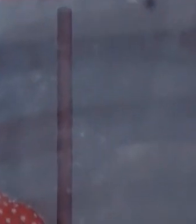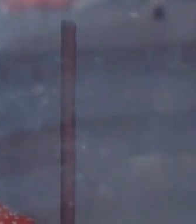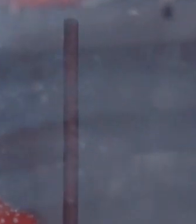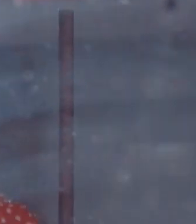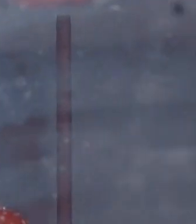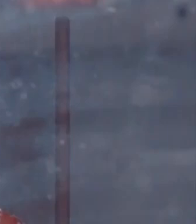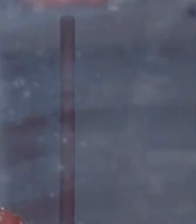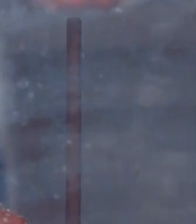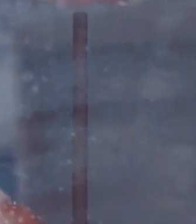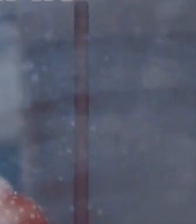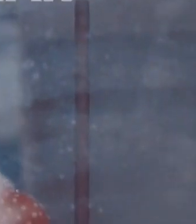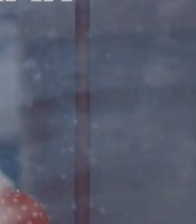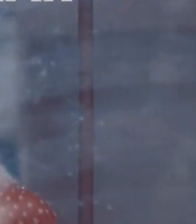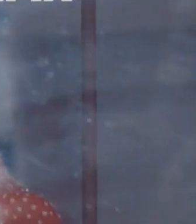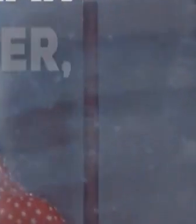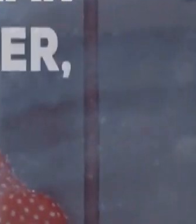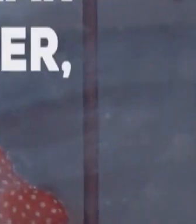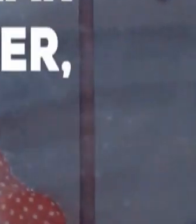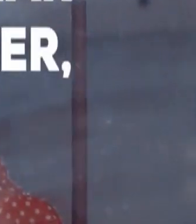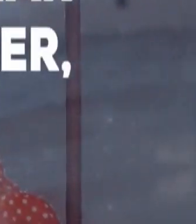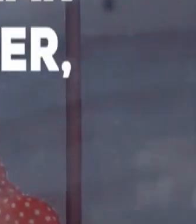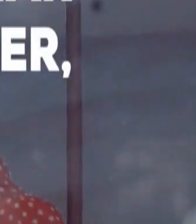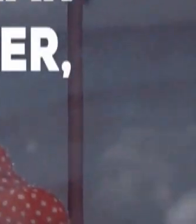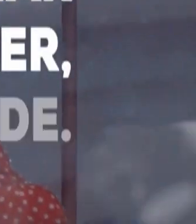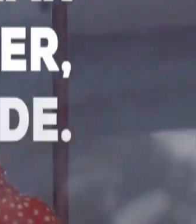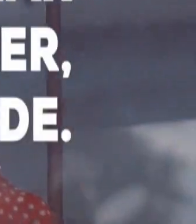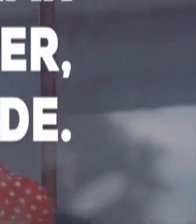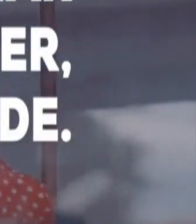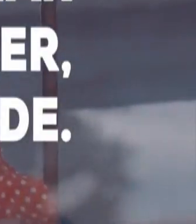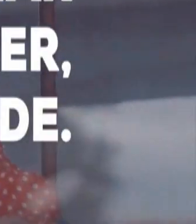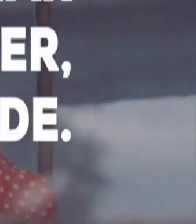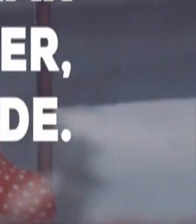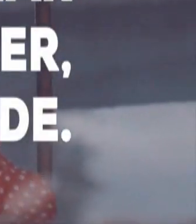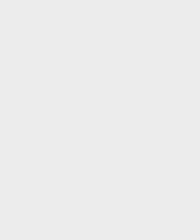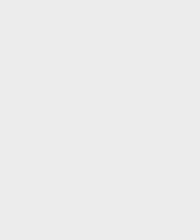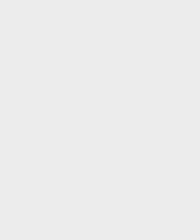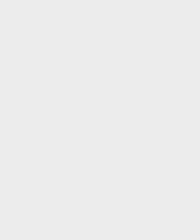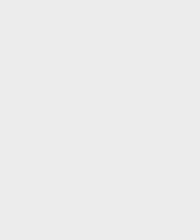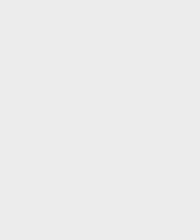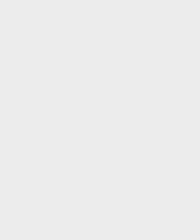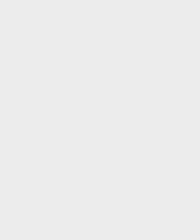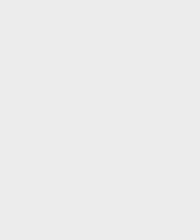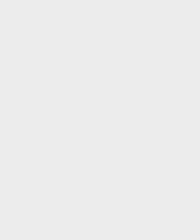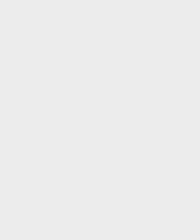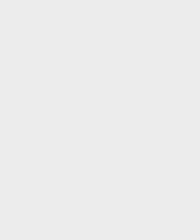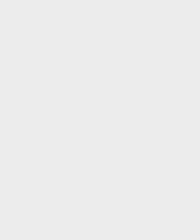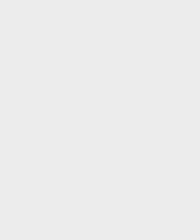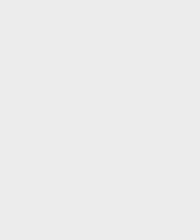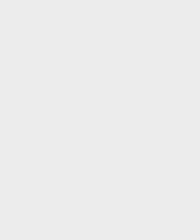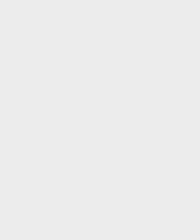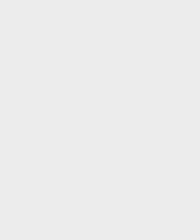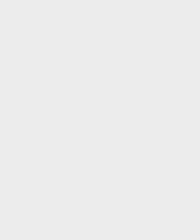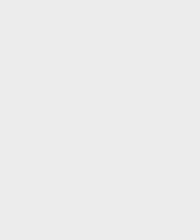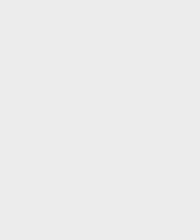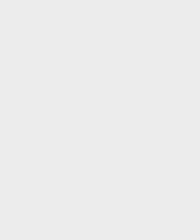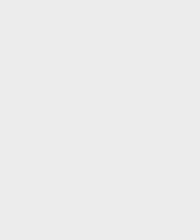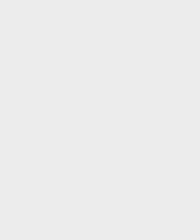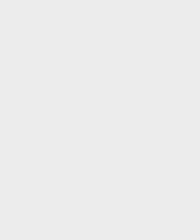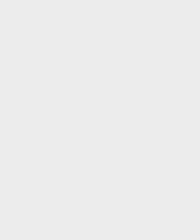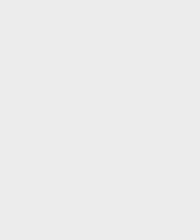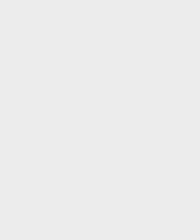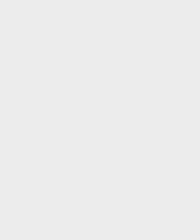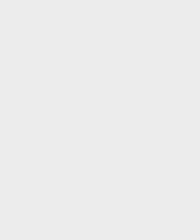Lembre-se, a diferença entre sonhar e vencer está na atitude. TV Alesi, cidadania e informação.